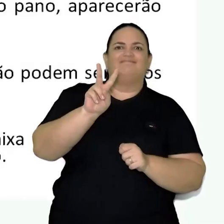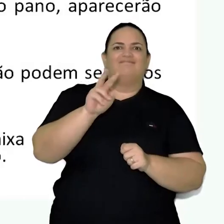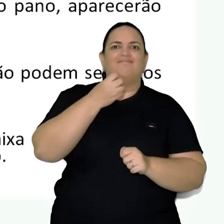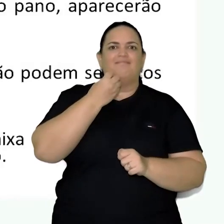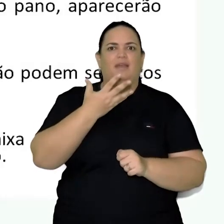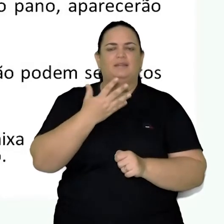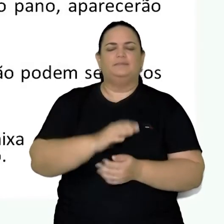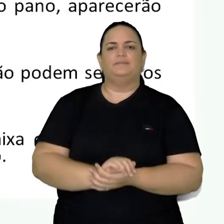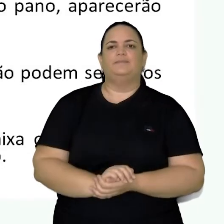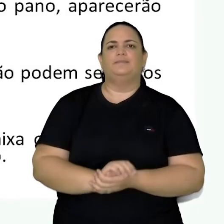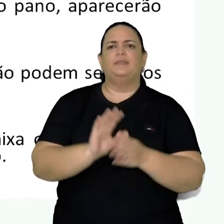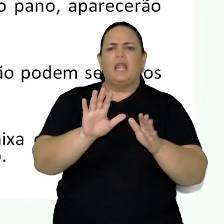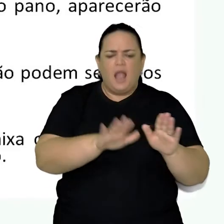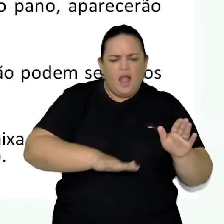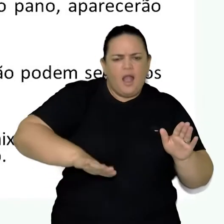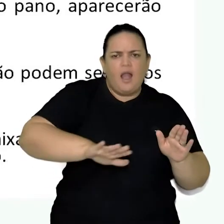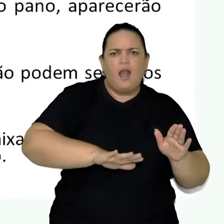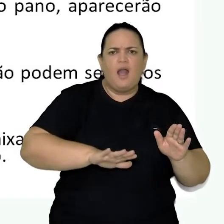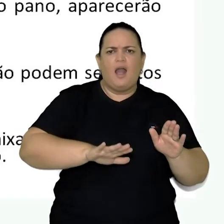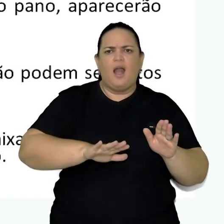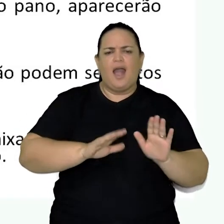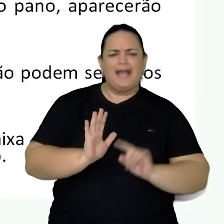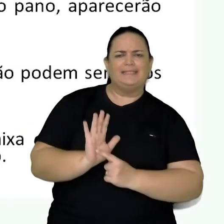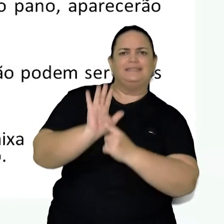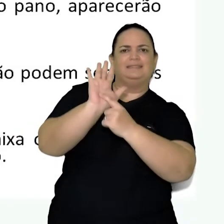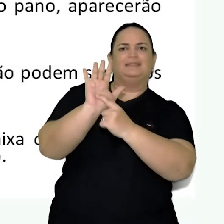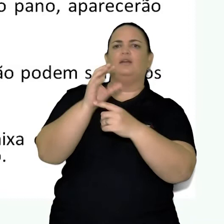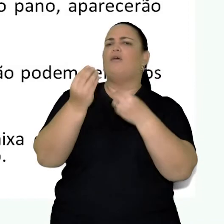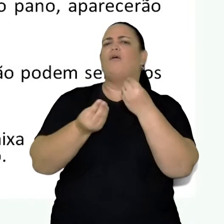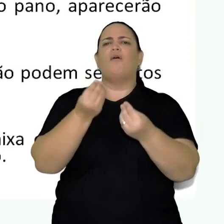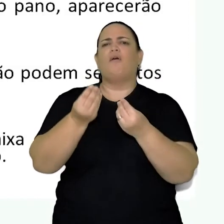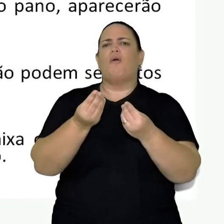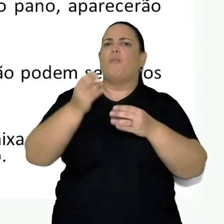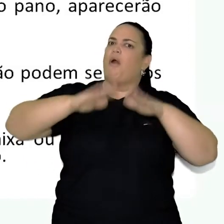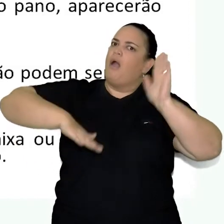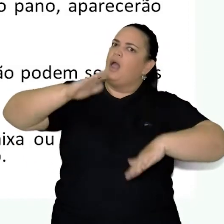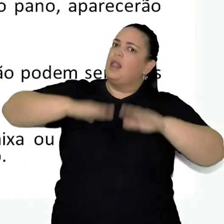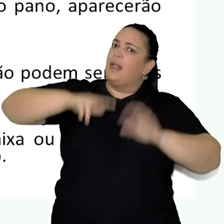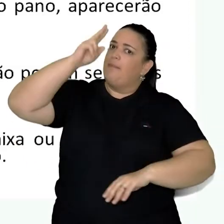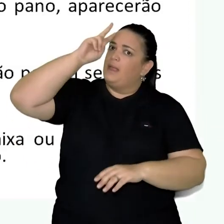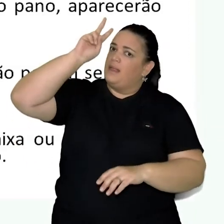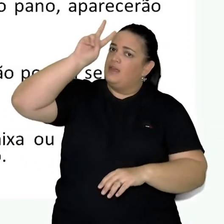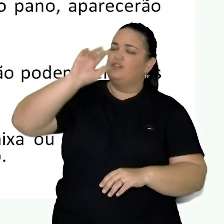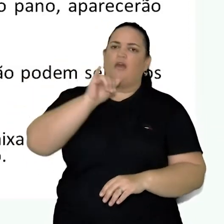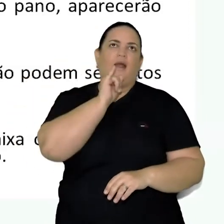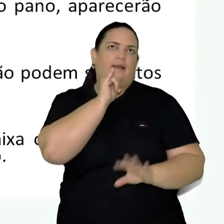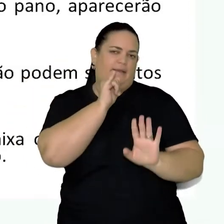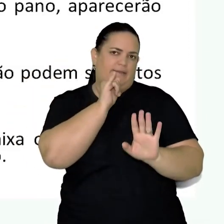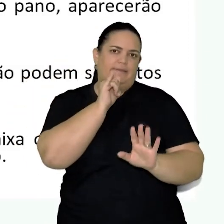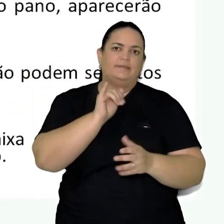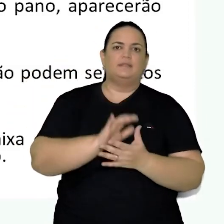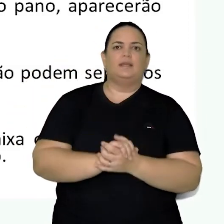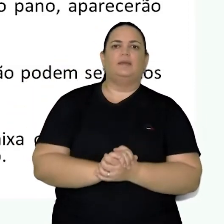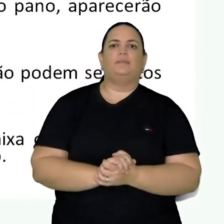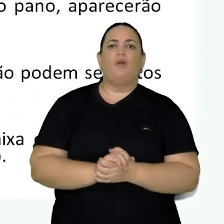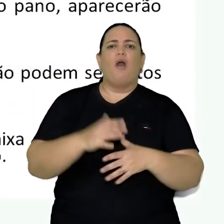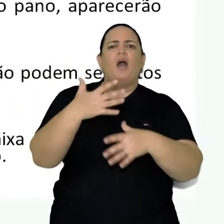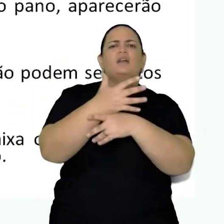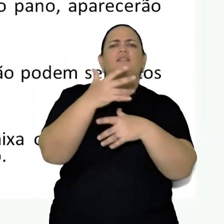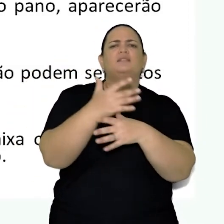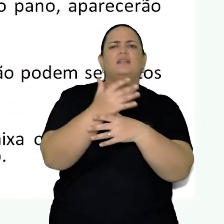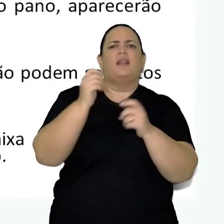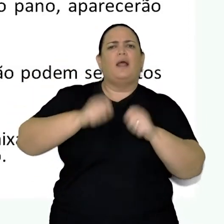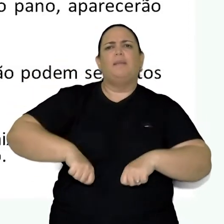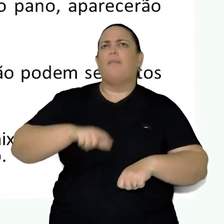O cenário vai depender da história que você criar. Se ela se passar em uma cidade, por exemplo, pode ter